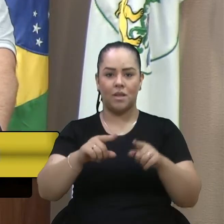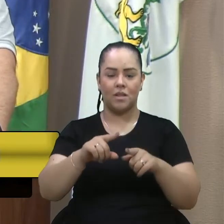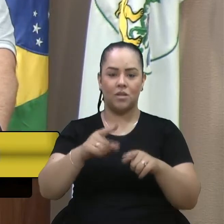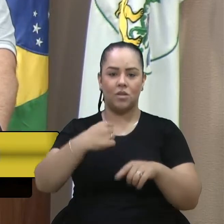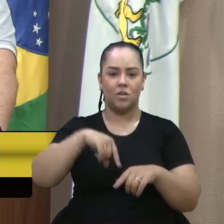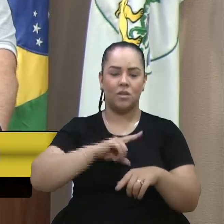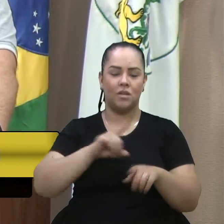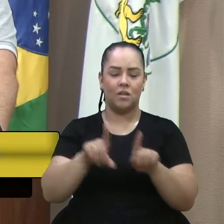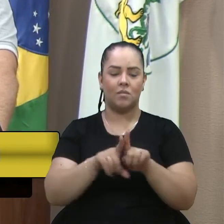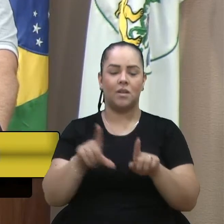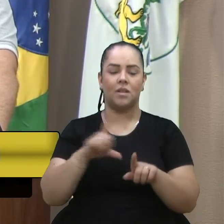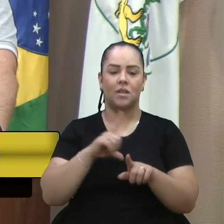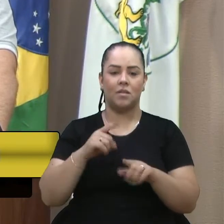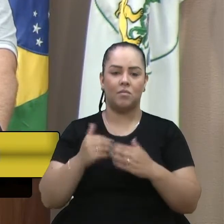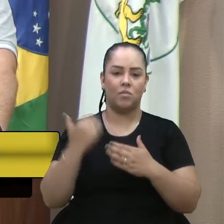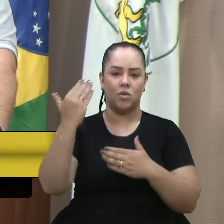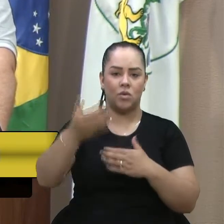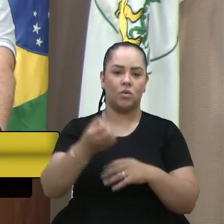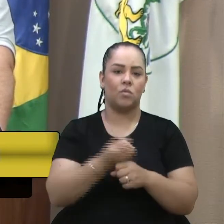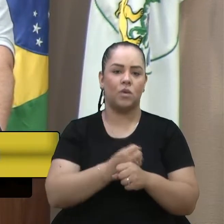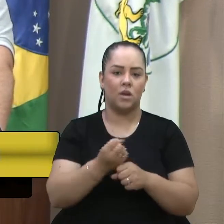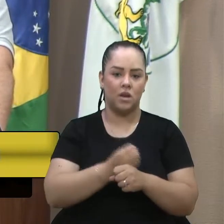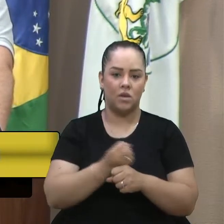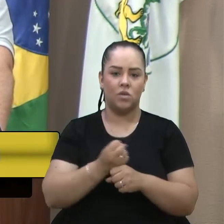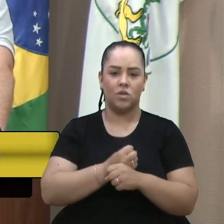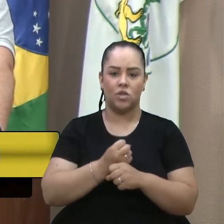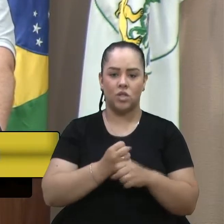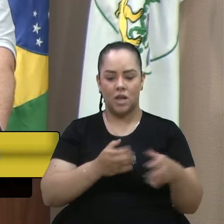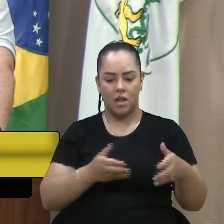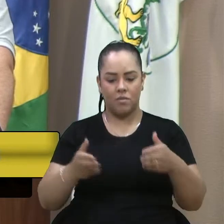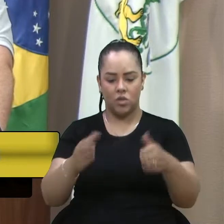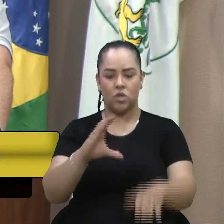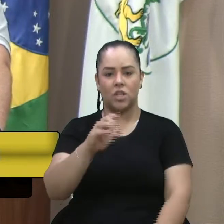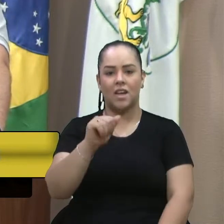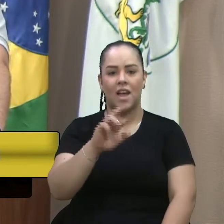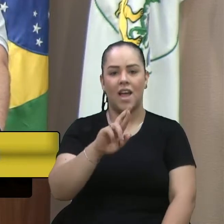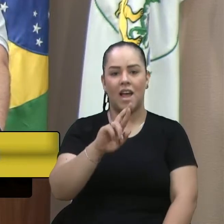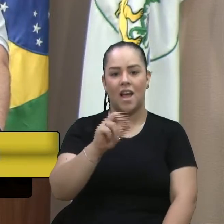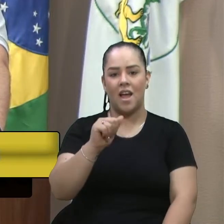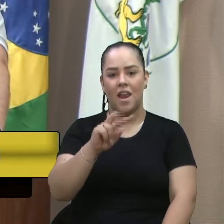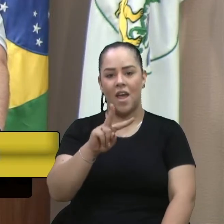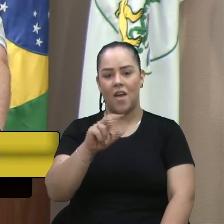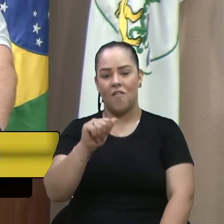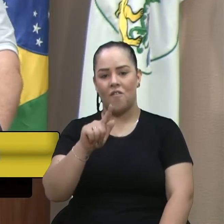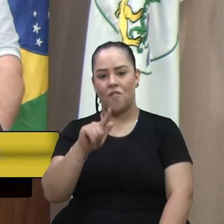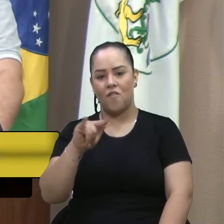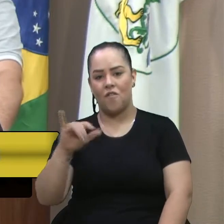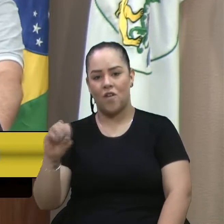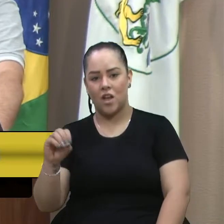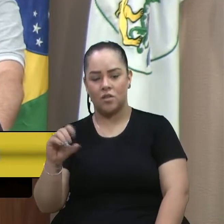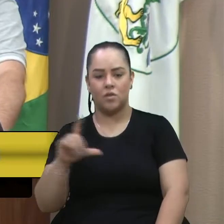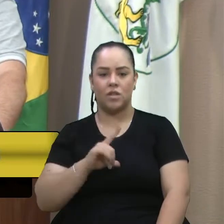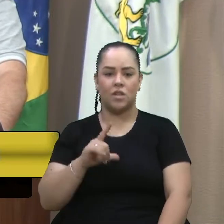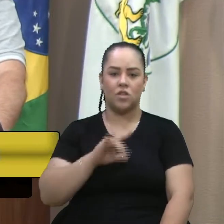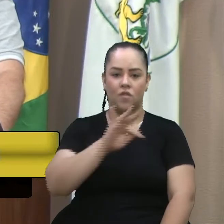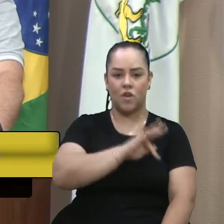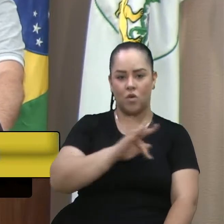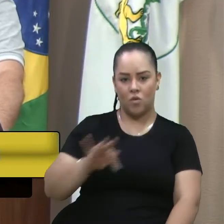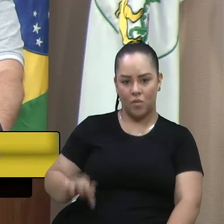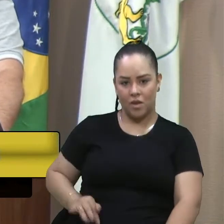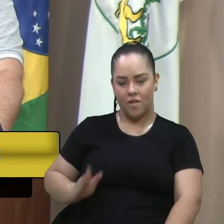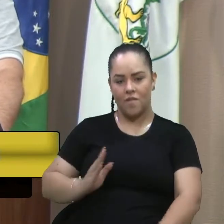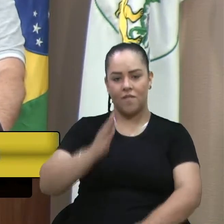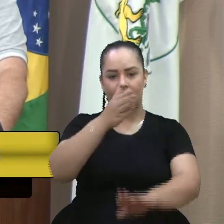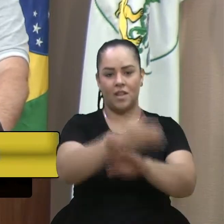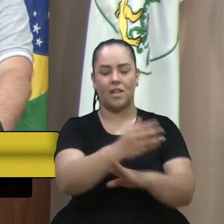Maratona Caminhos de Caravage na sua segunda edição. Esse ano, em 2022, ela sai de farroupilha e vai à canela, então ela faz o